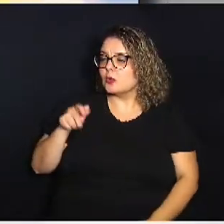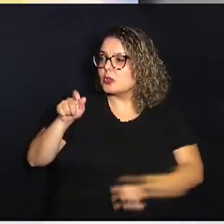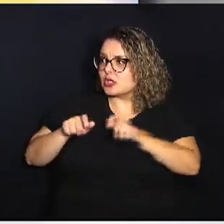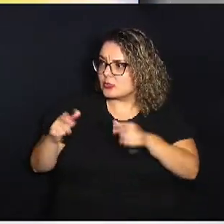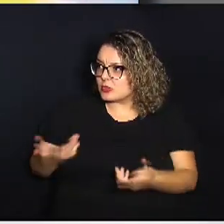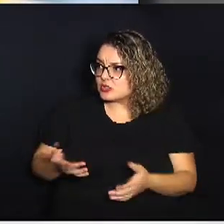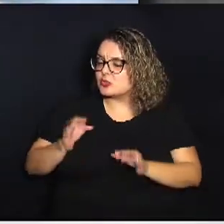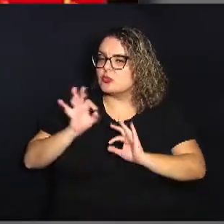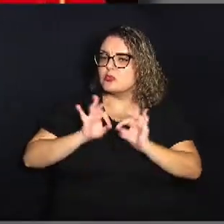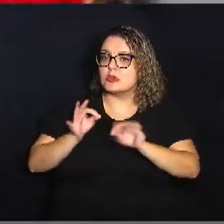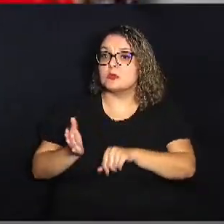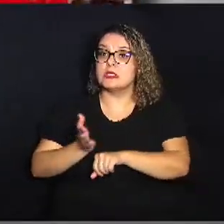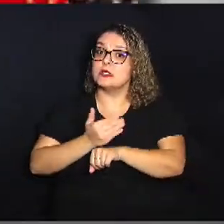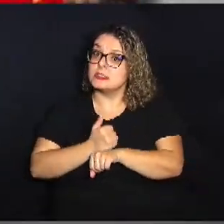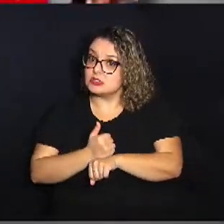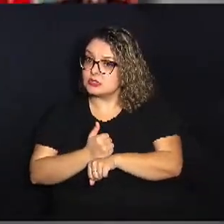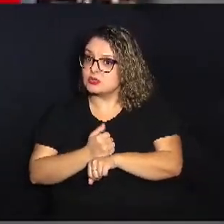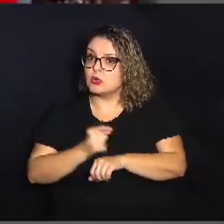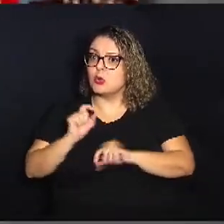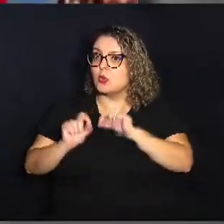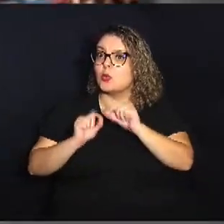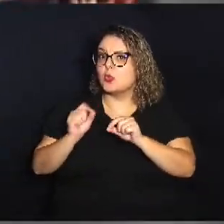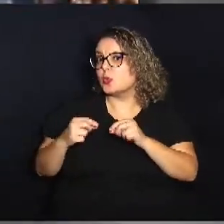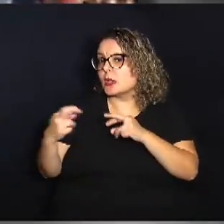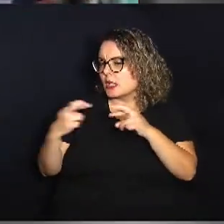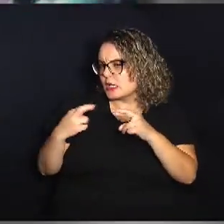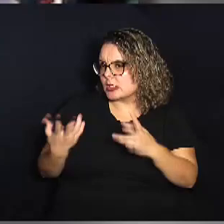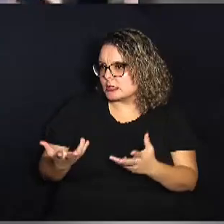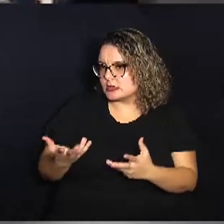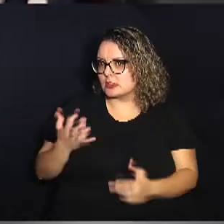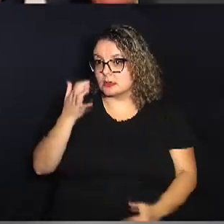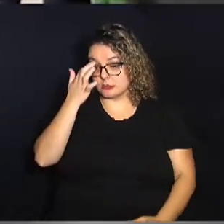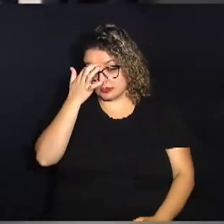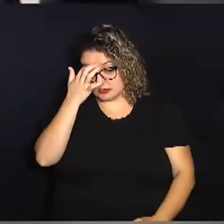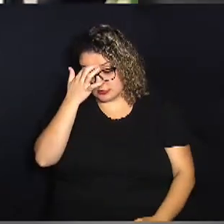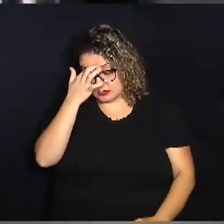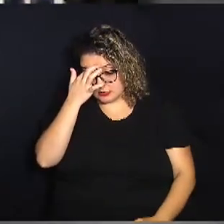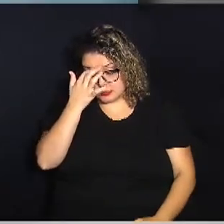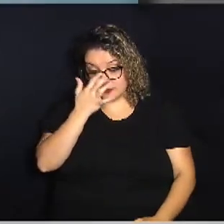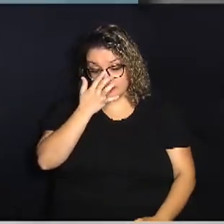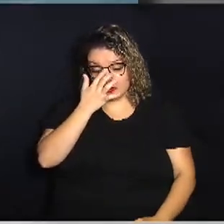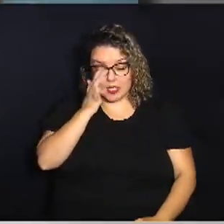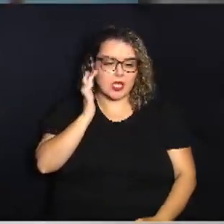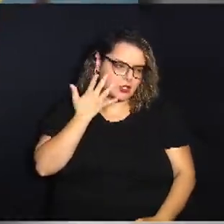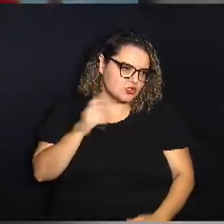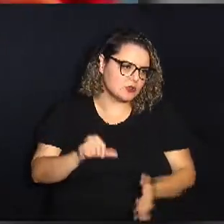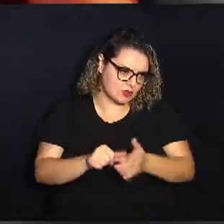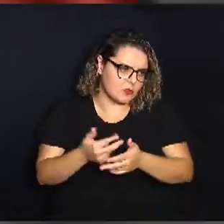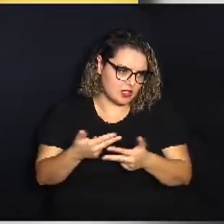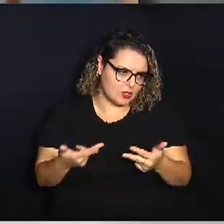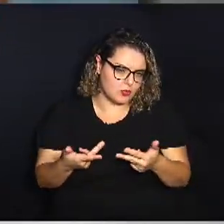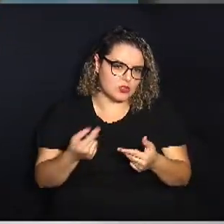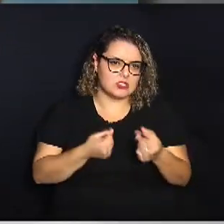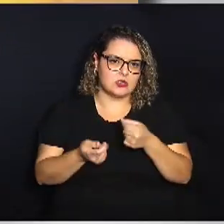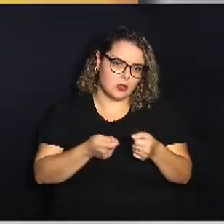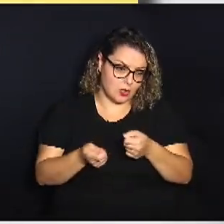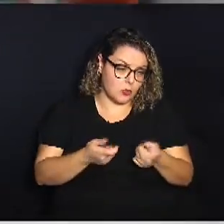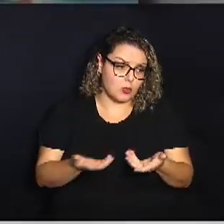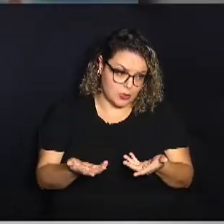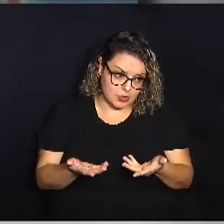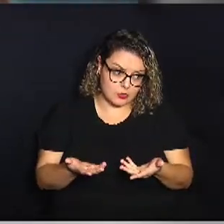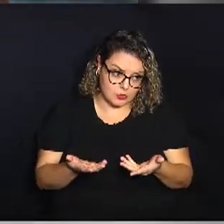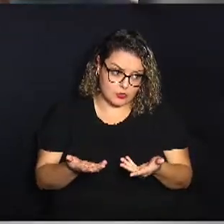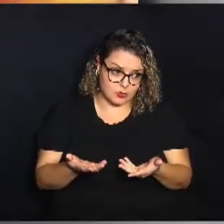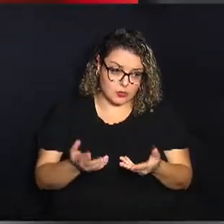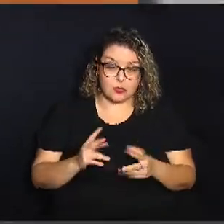planejamento prévio o que vale levar em consideração eu acho que a primeira coisa aqui e é onde a economia entra com